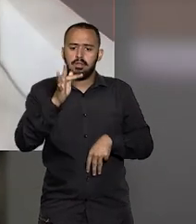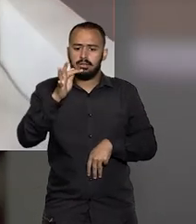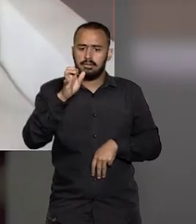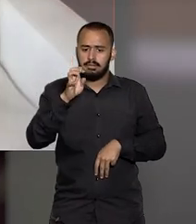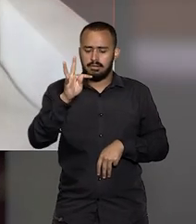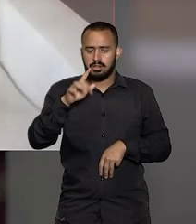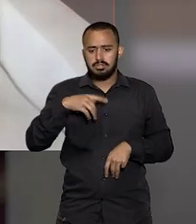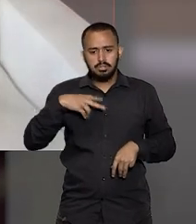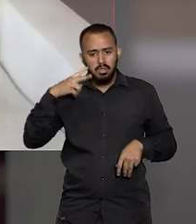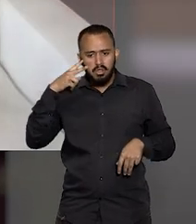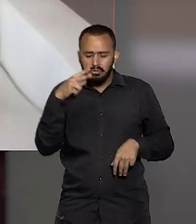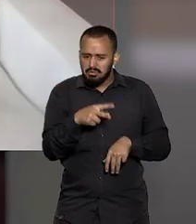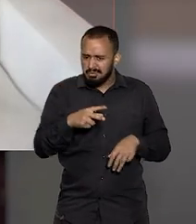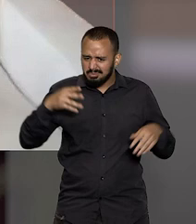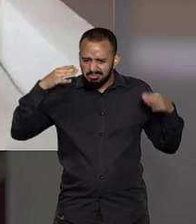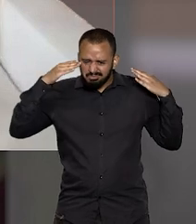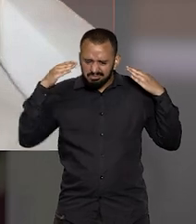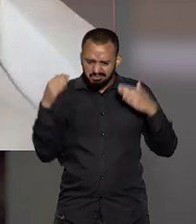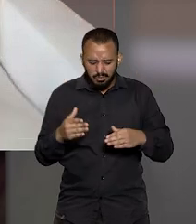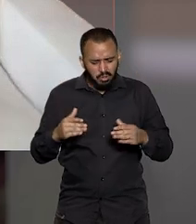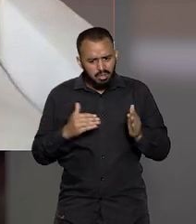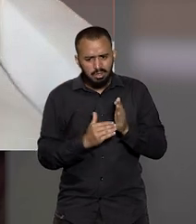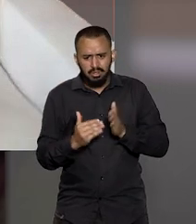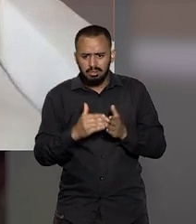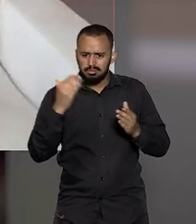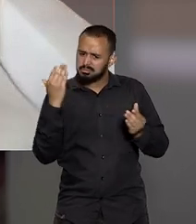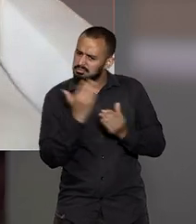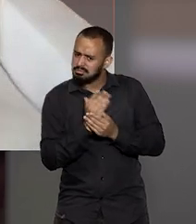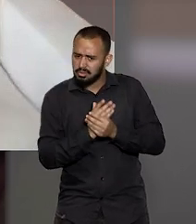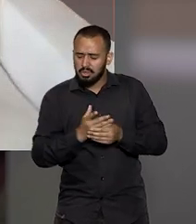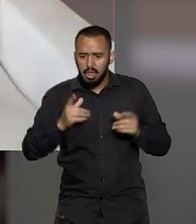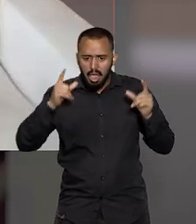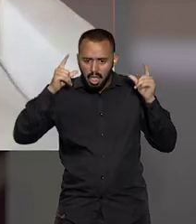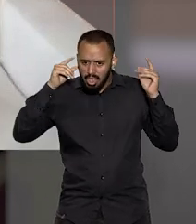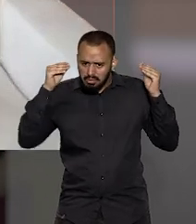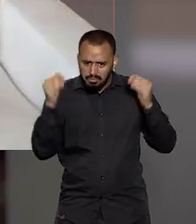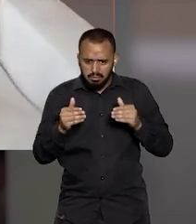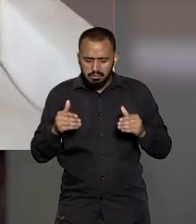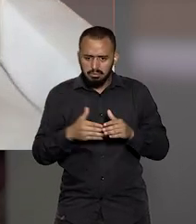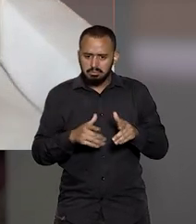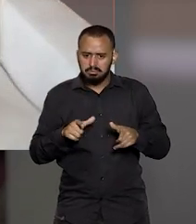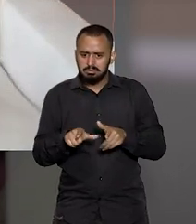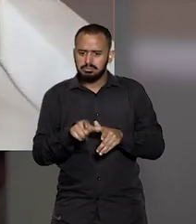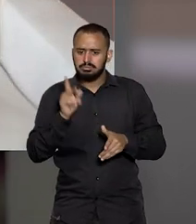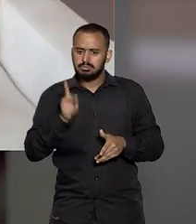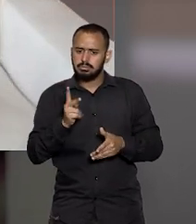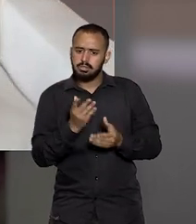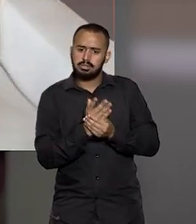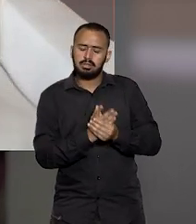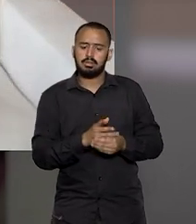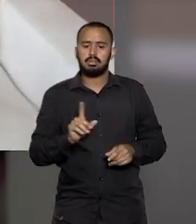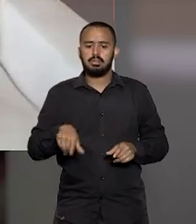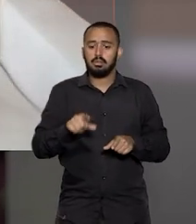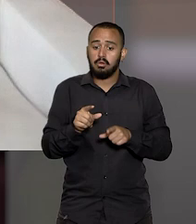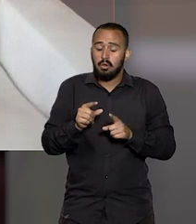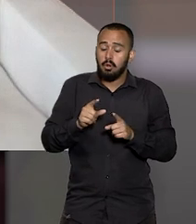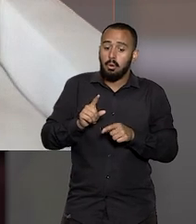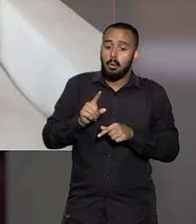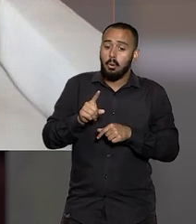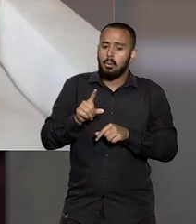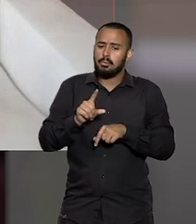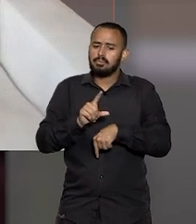realmente a dedicação dele aos processos, a atenção dele aos processos. Então foi um período de muito aprendizado